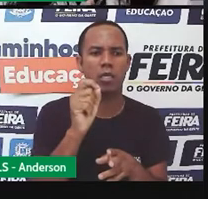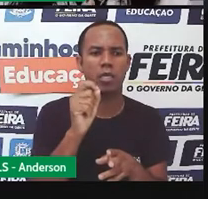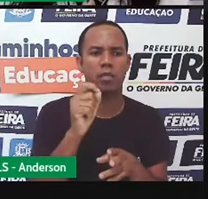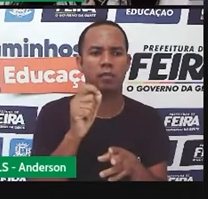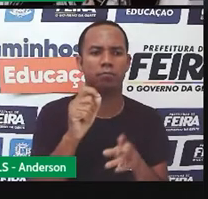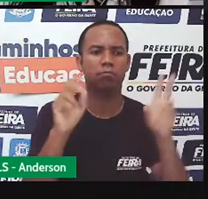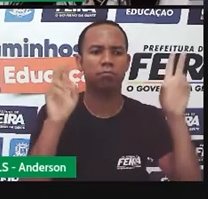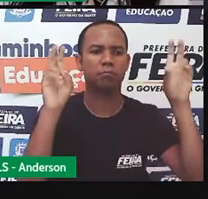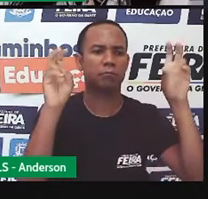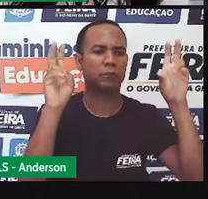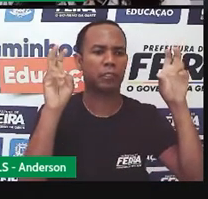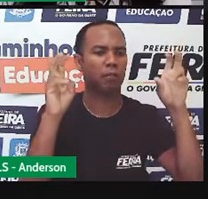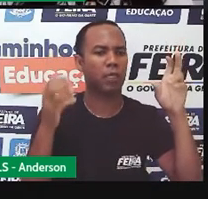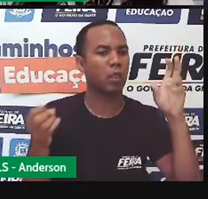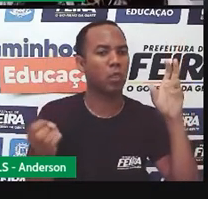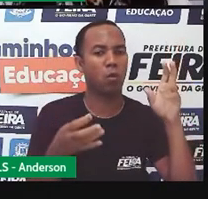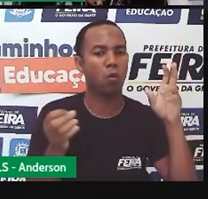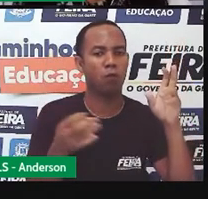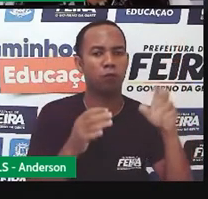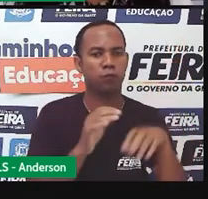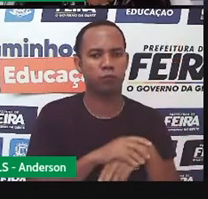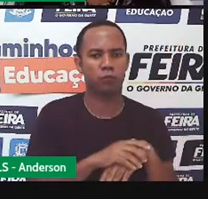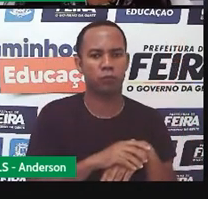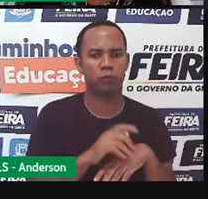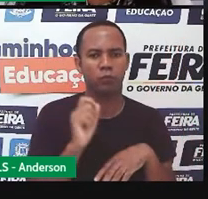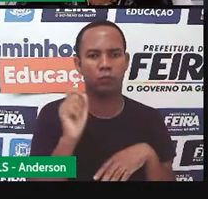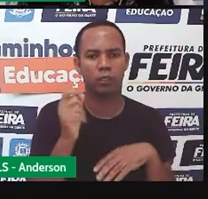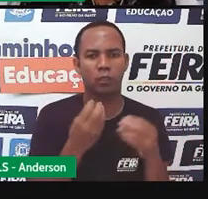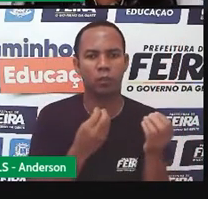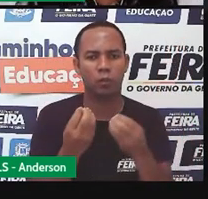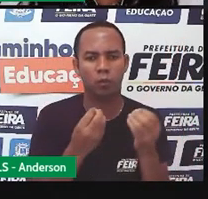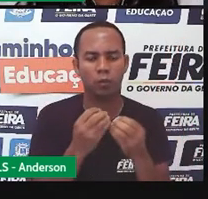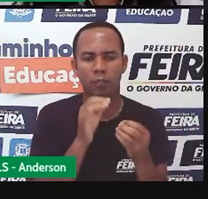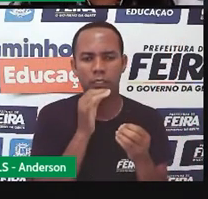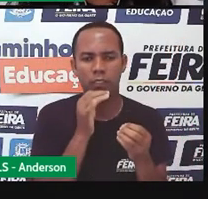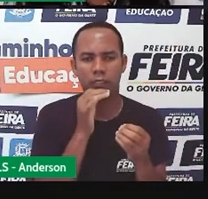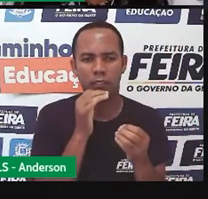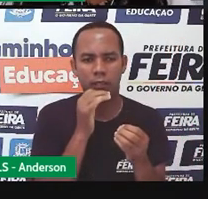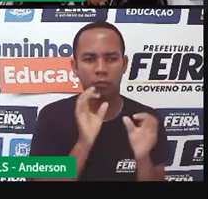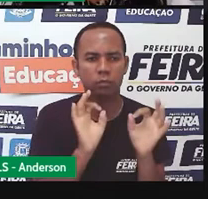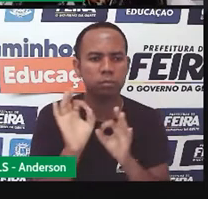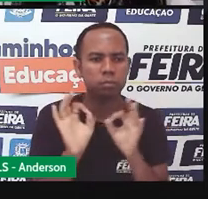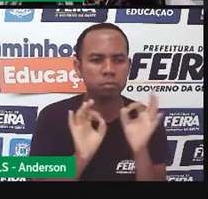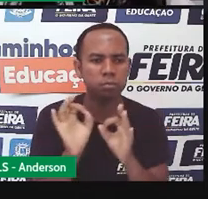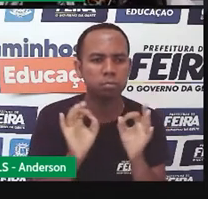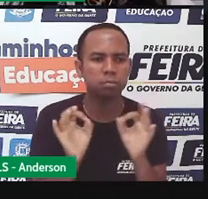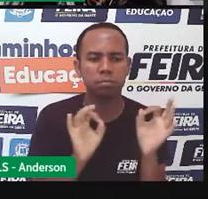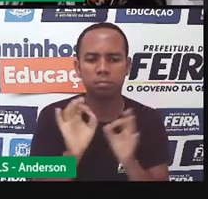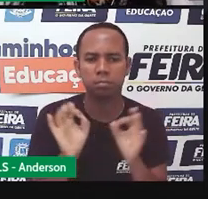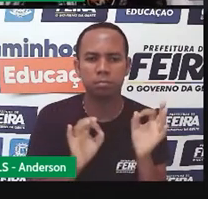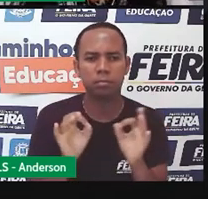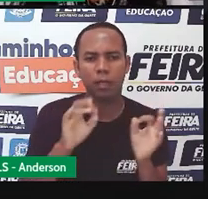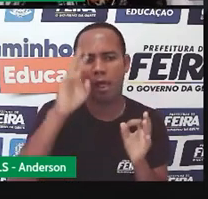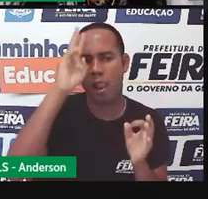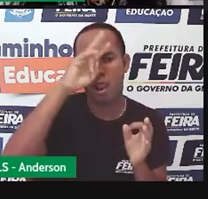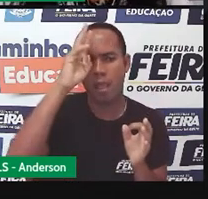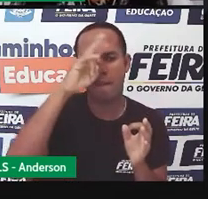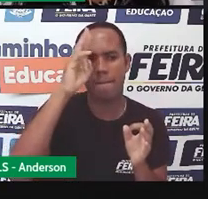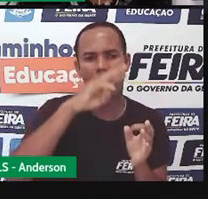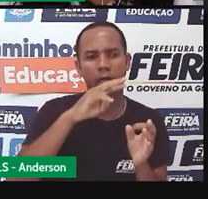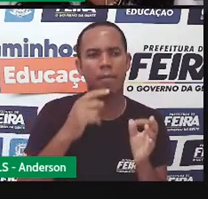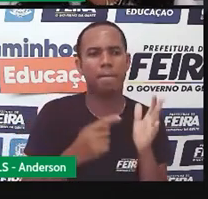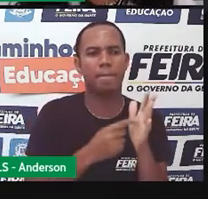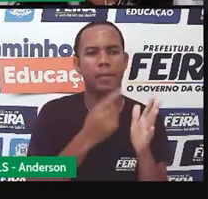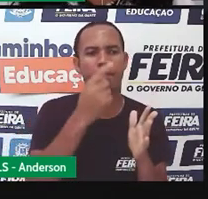na nossa cidade. Quando eu fui fazer esse plano, eu fui fazer essa aula, a primeira coisa que eu me lembrei de notícia